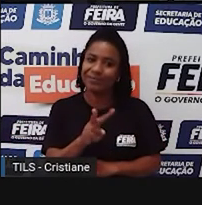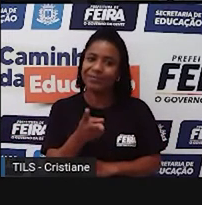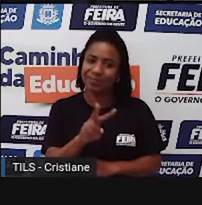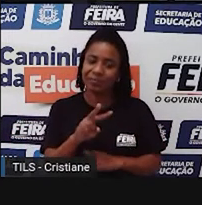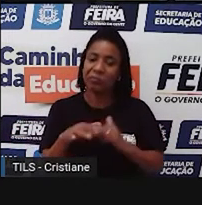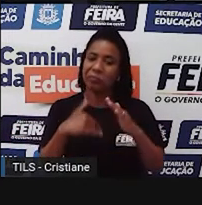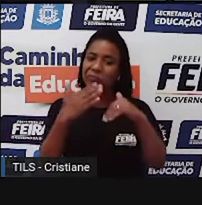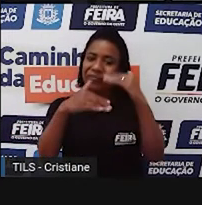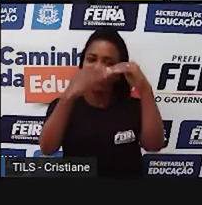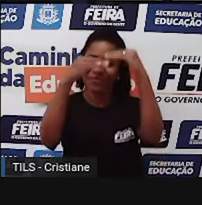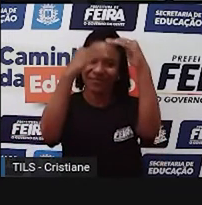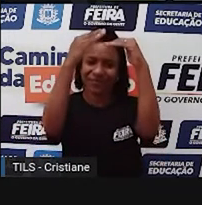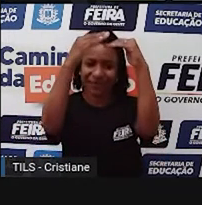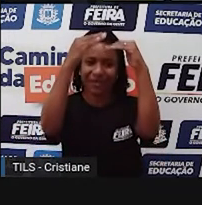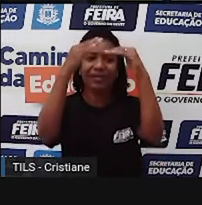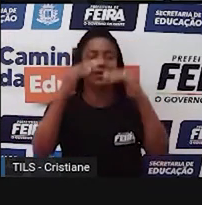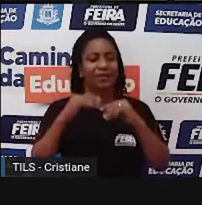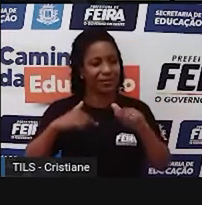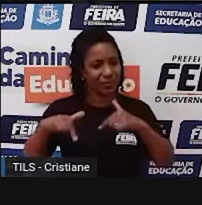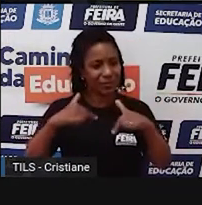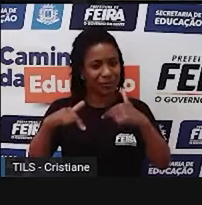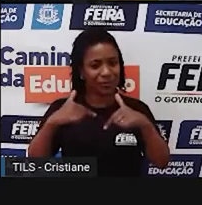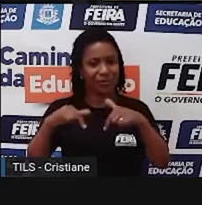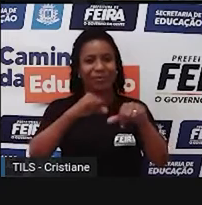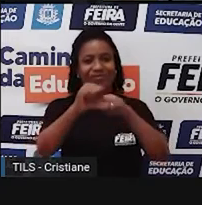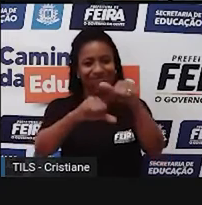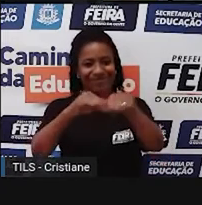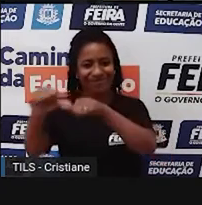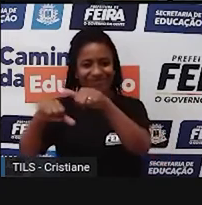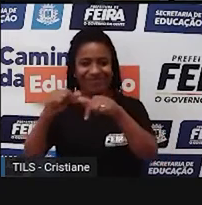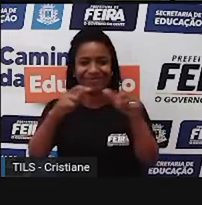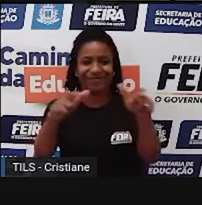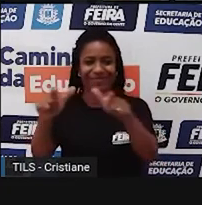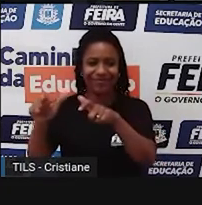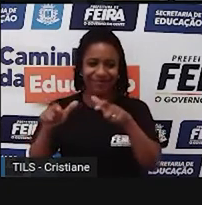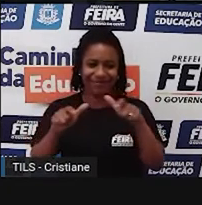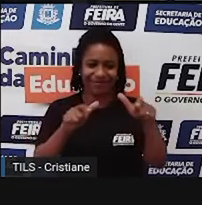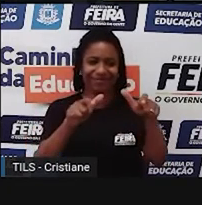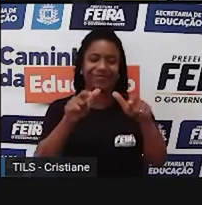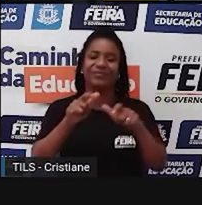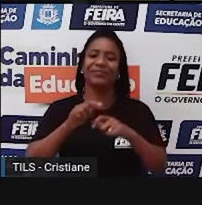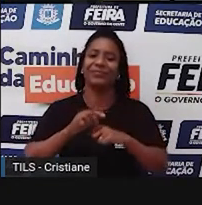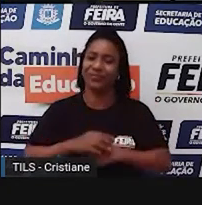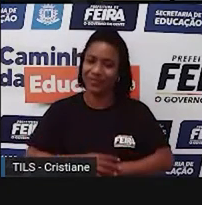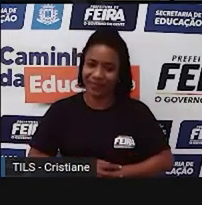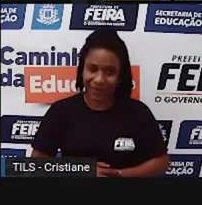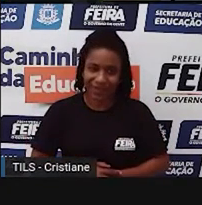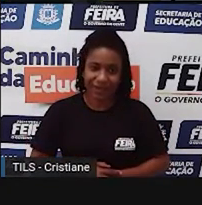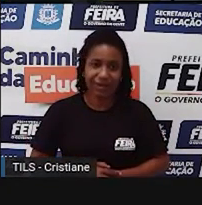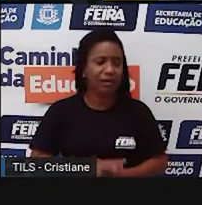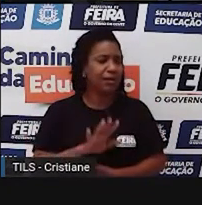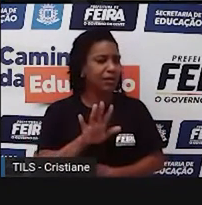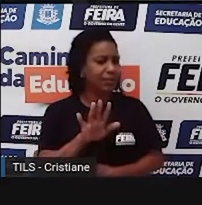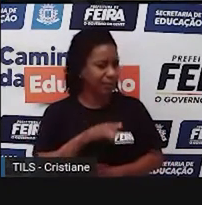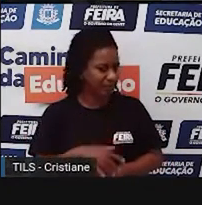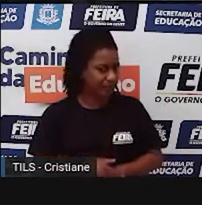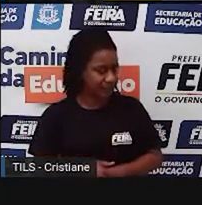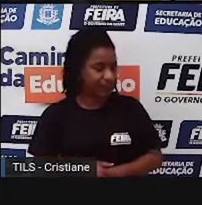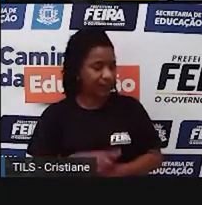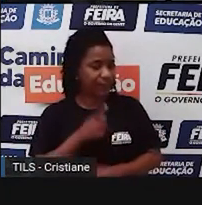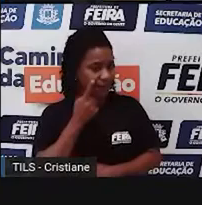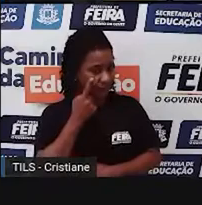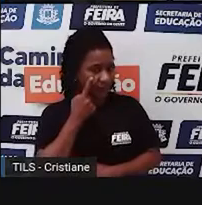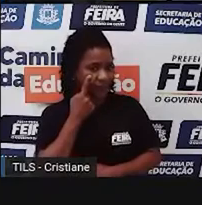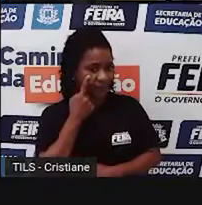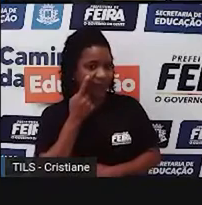a partir daí, essas atividades vão transformando o espaço. Bom, mas aí a gente tem, infelizmente,